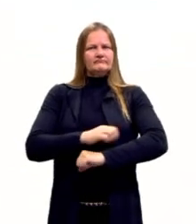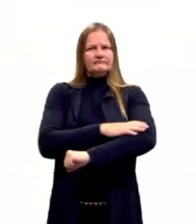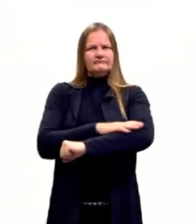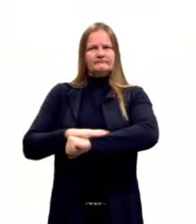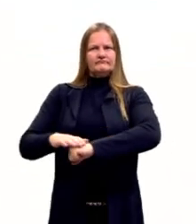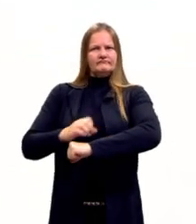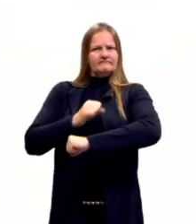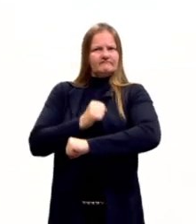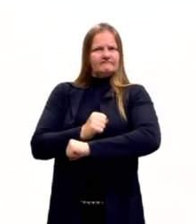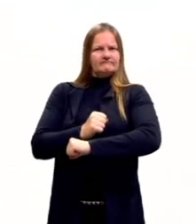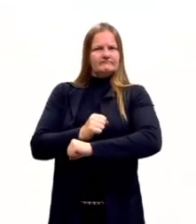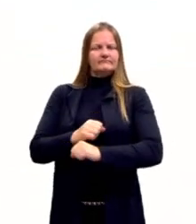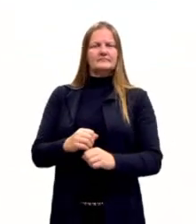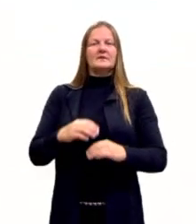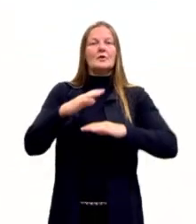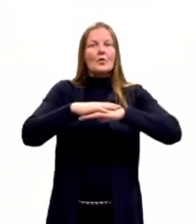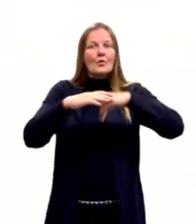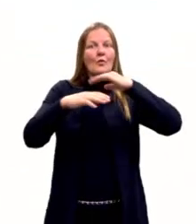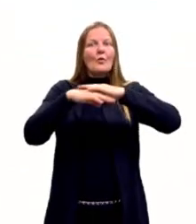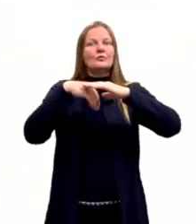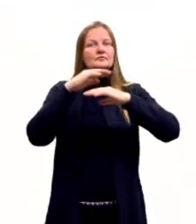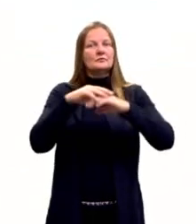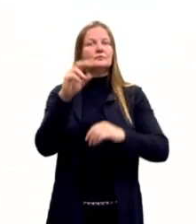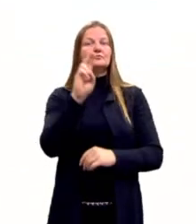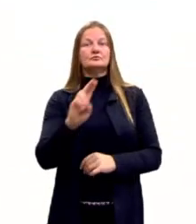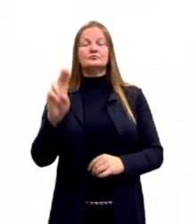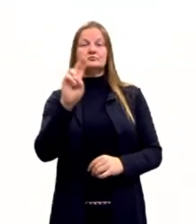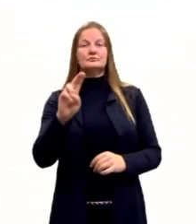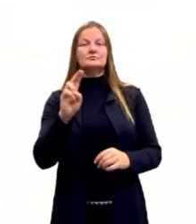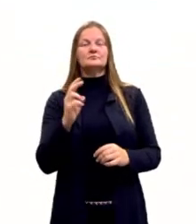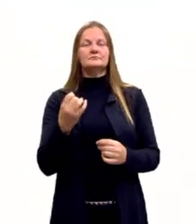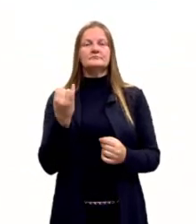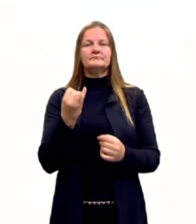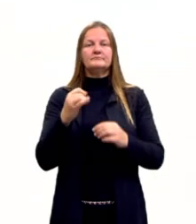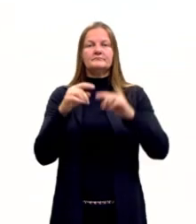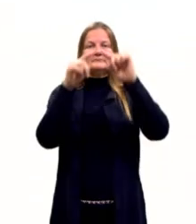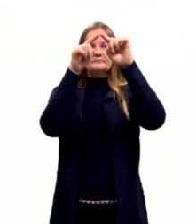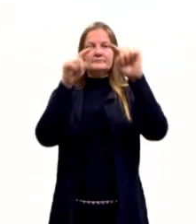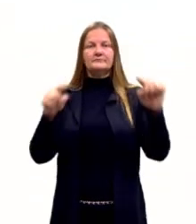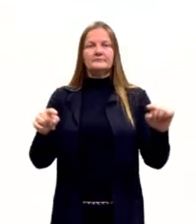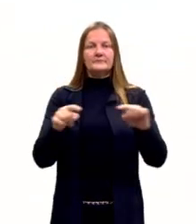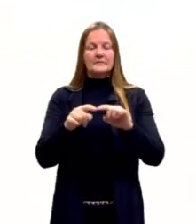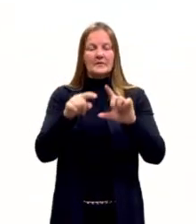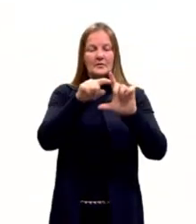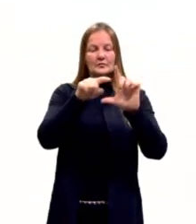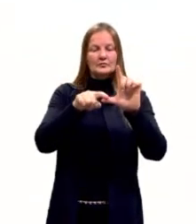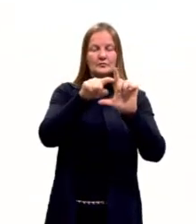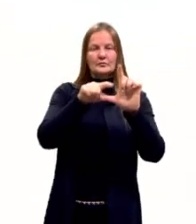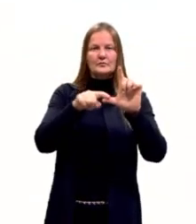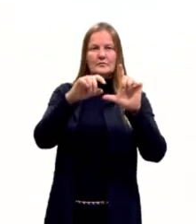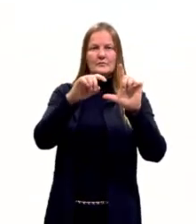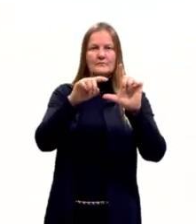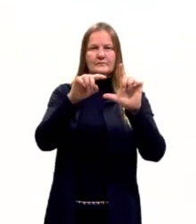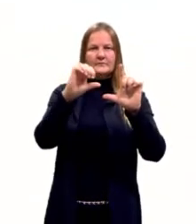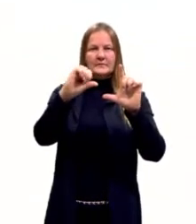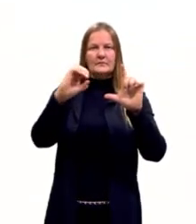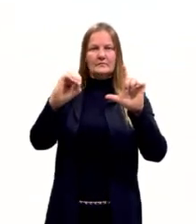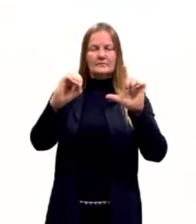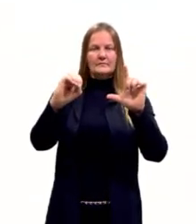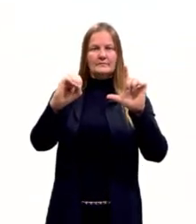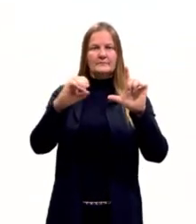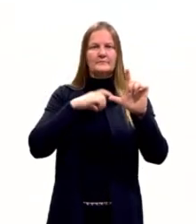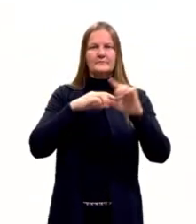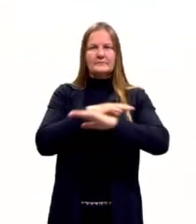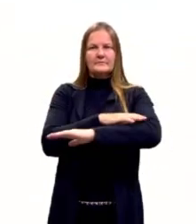utilizado em construções. Como o triângulo retângulo possui um ângulo reto, os ângulos do